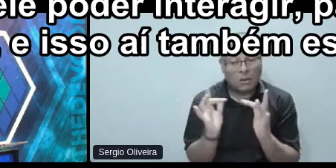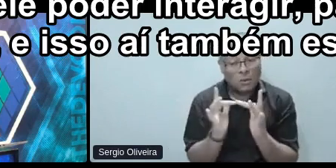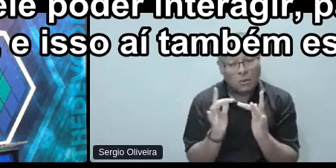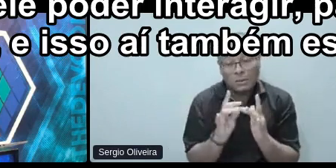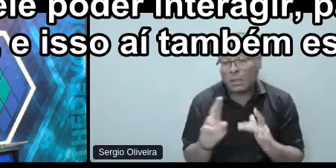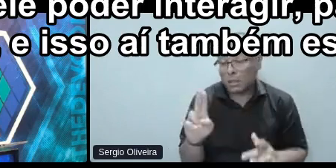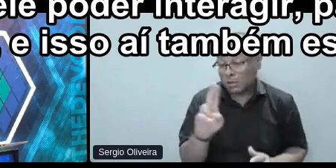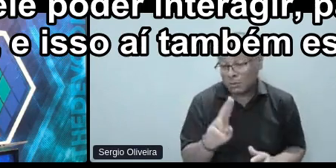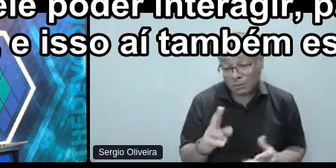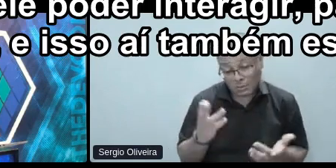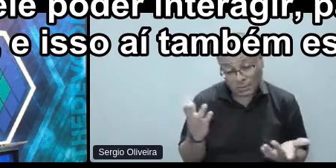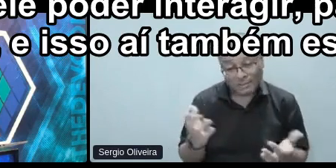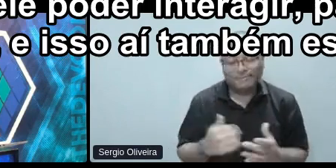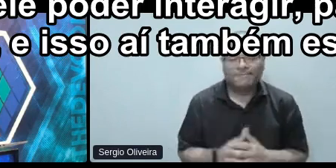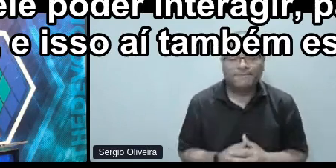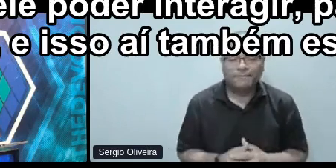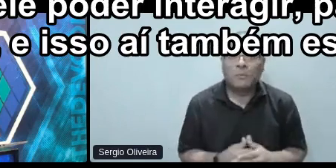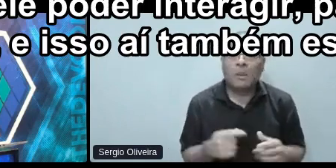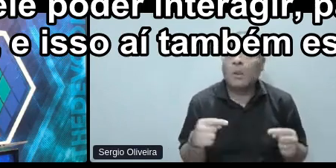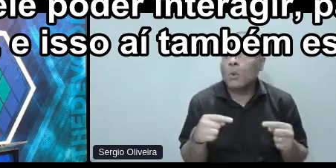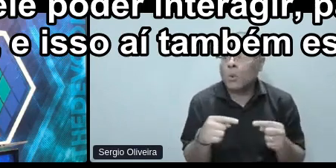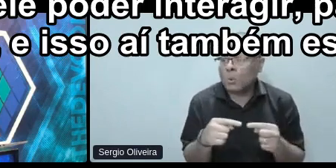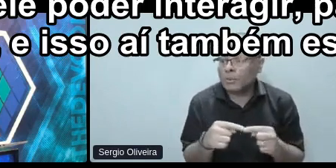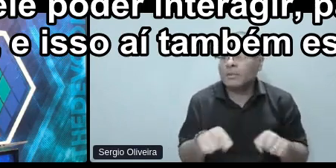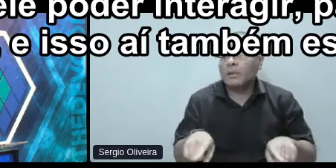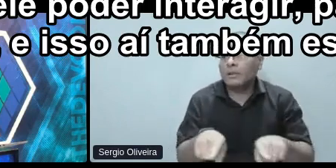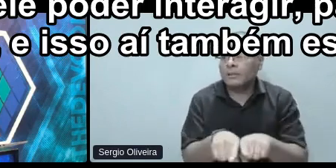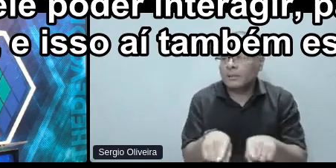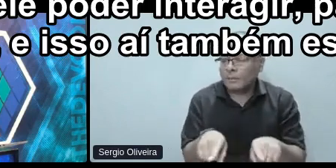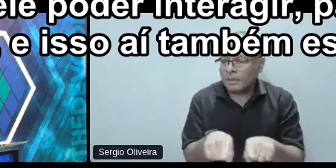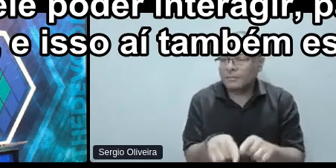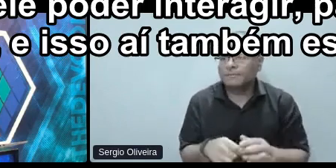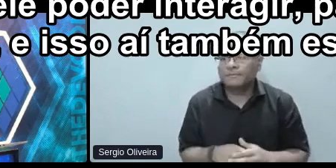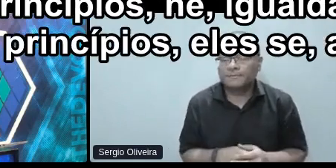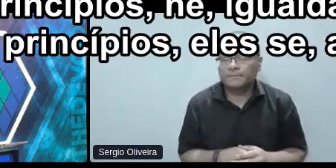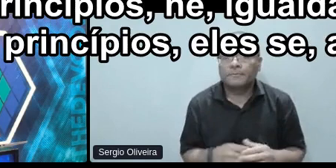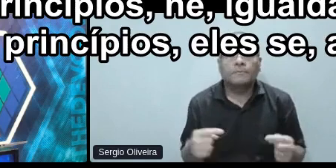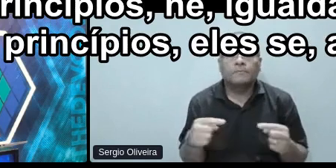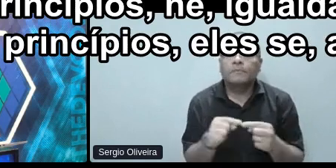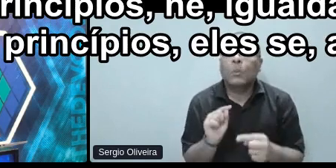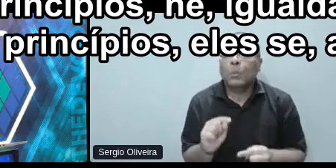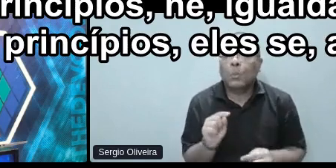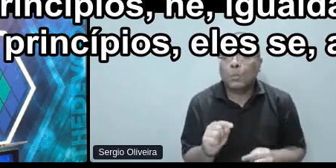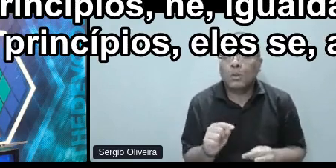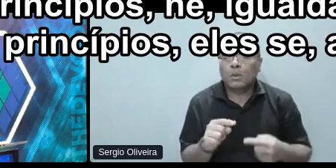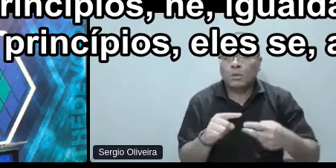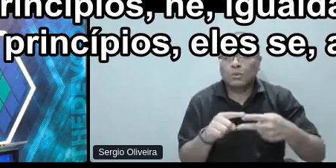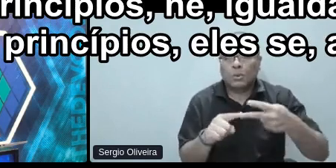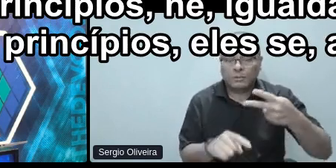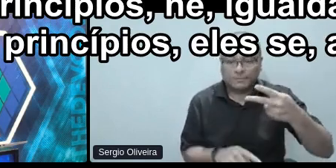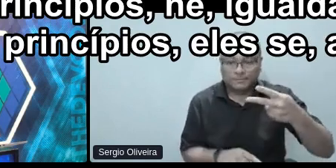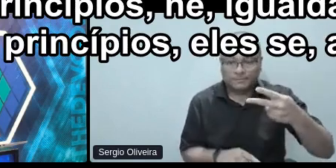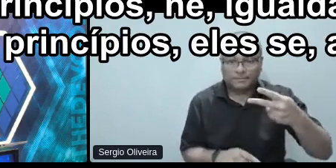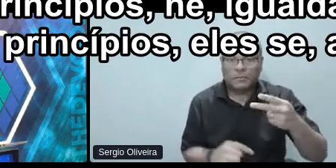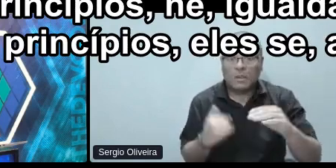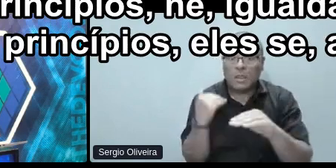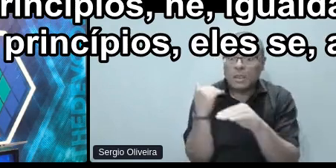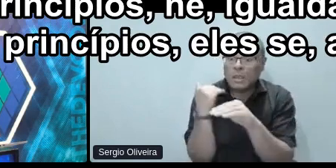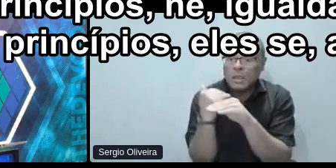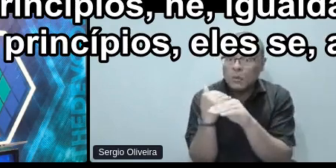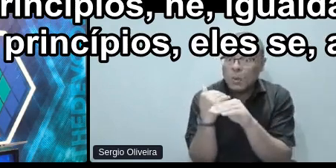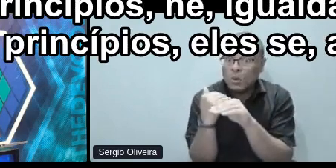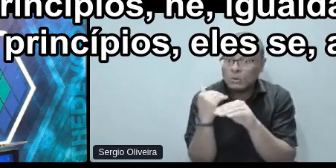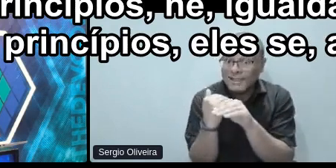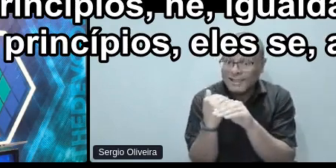poder utilizar. E isso aí, também, está relacionado a dois princípios, né, igualdade e equidade.